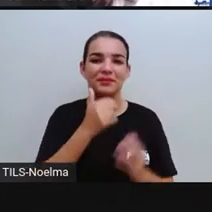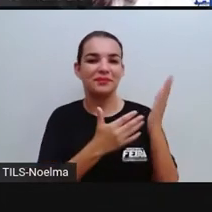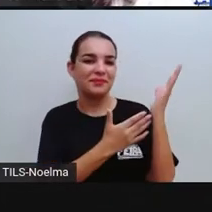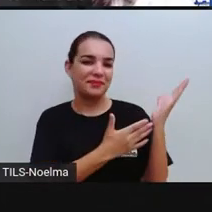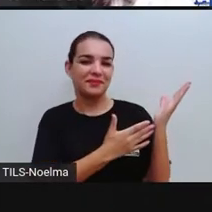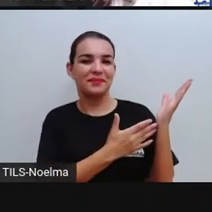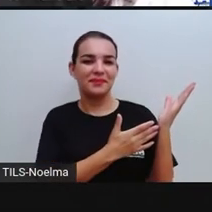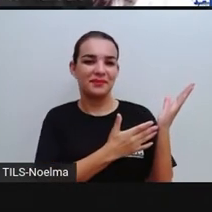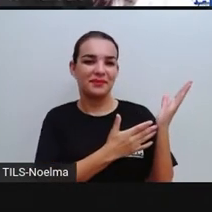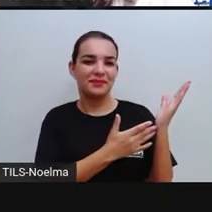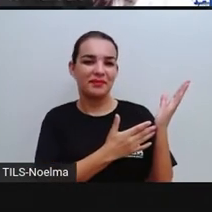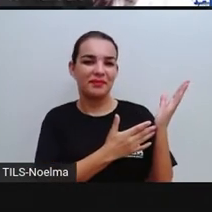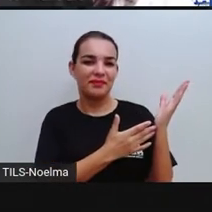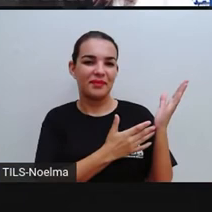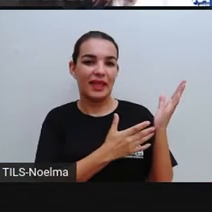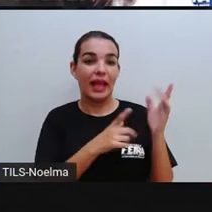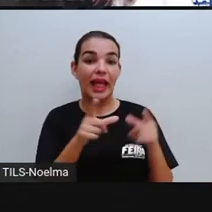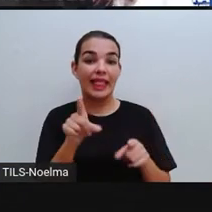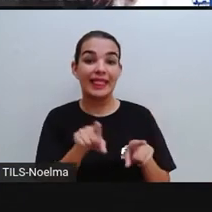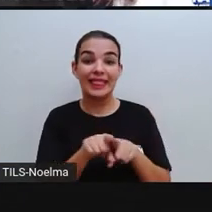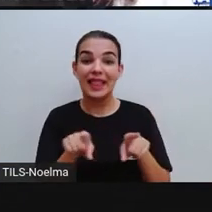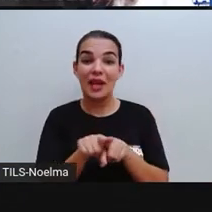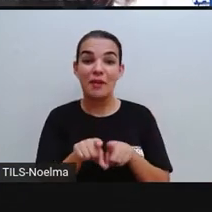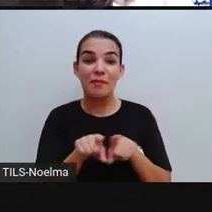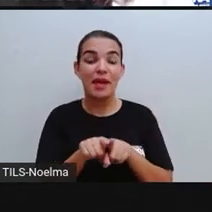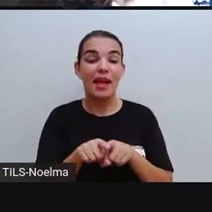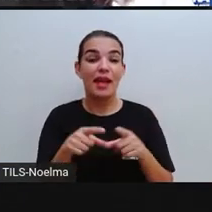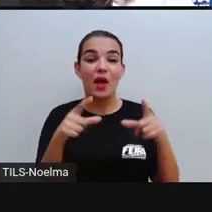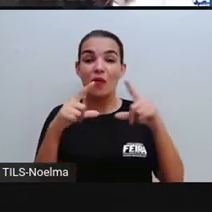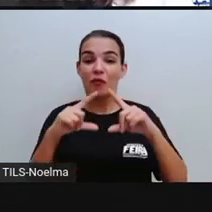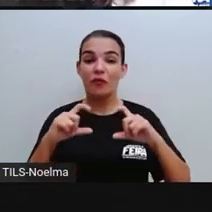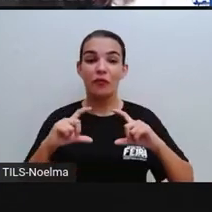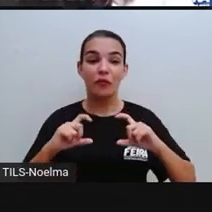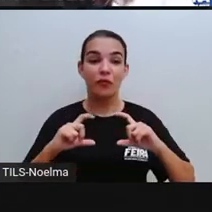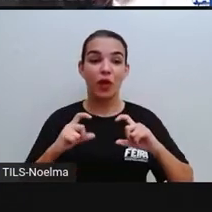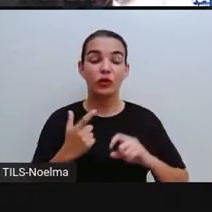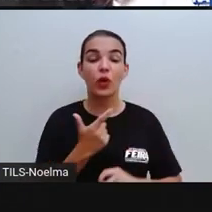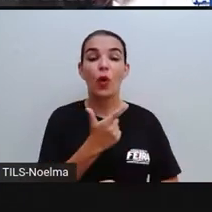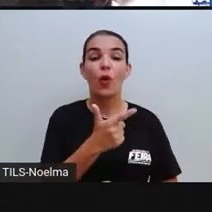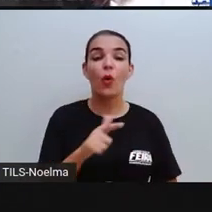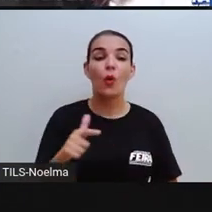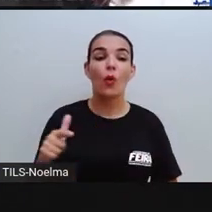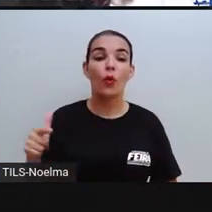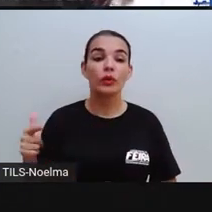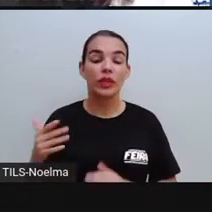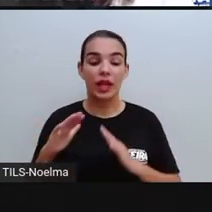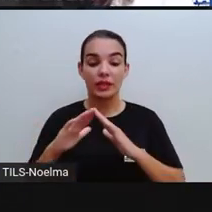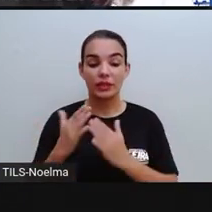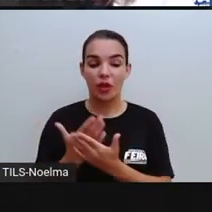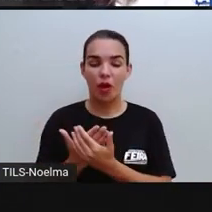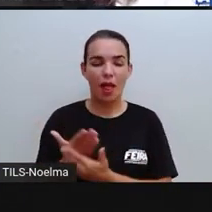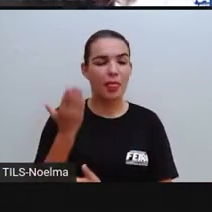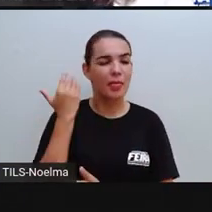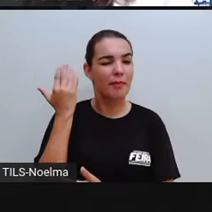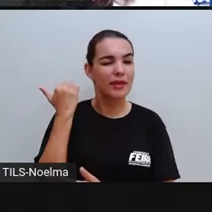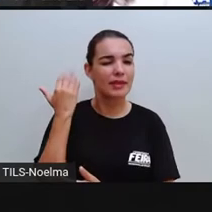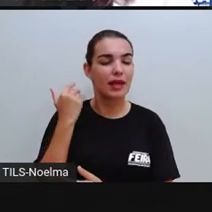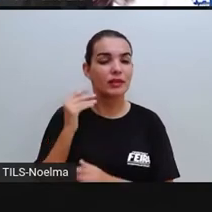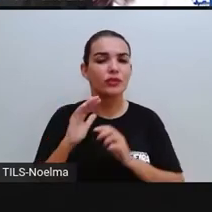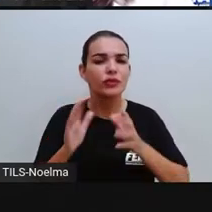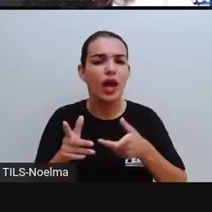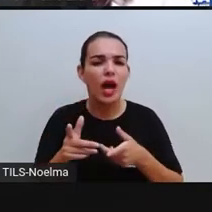Olha lá, mais uma imagem de outra escola de ontem. O é que a gente já consegue